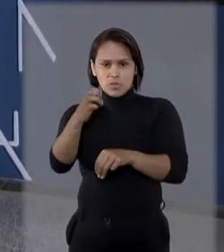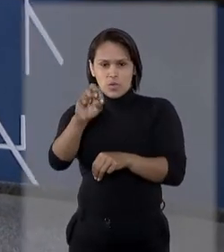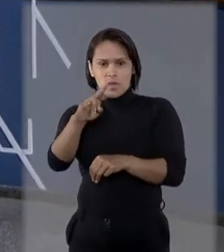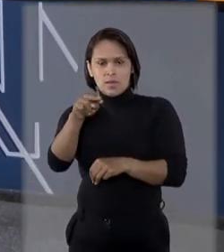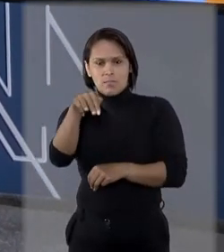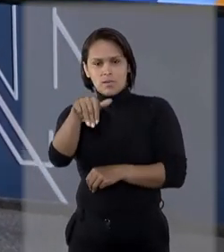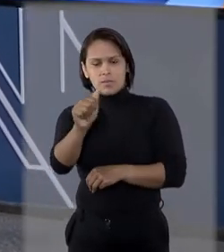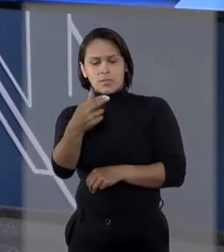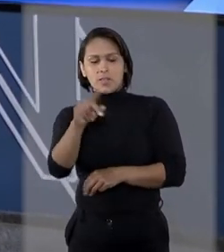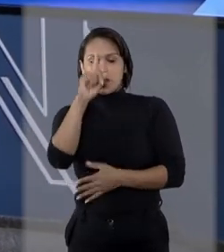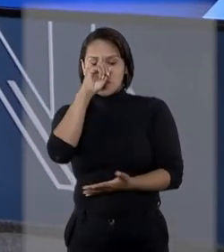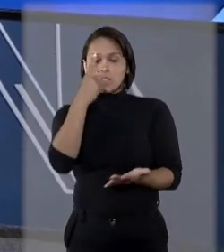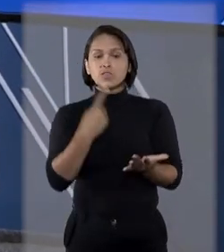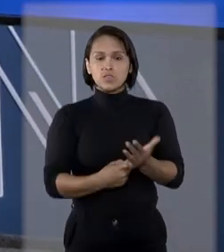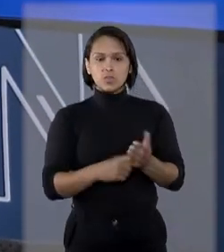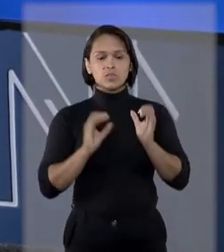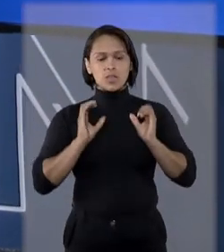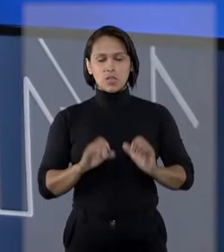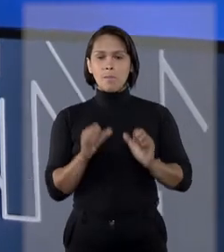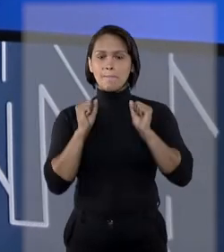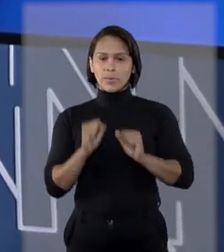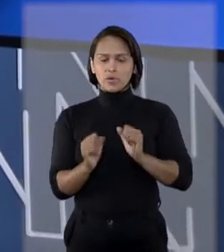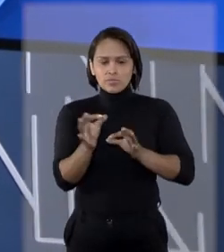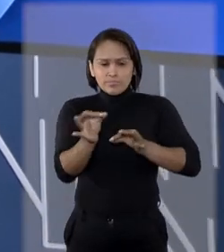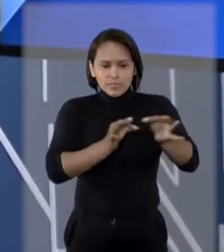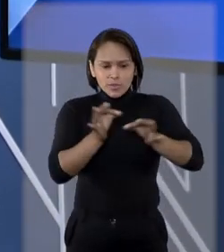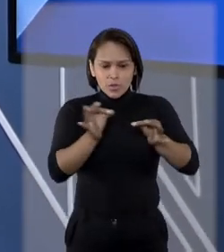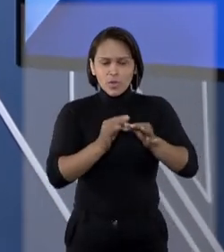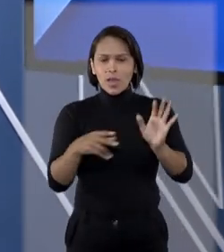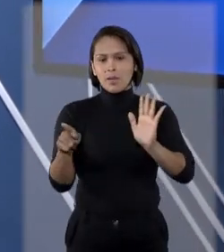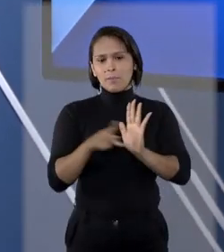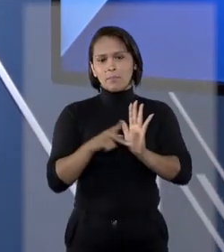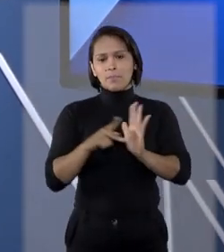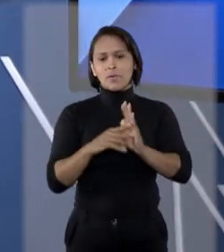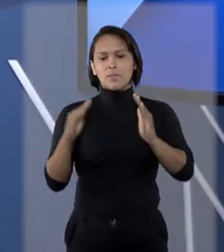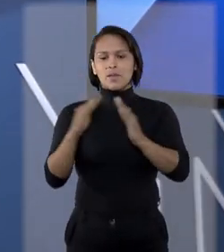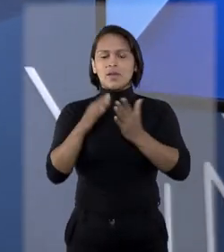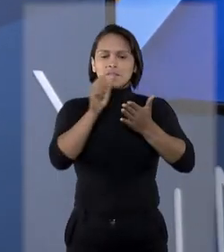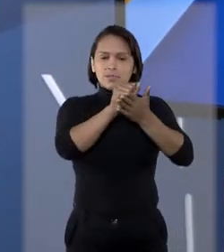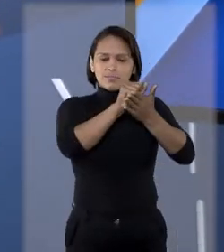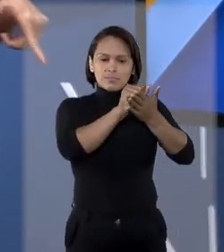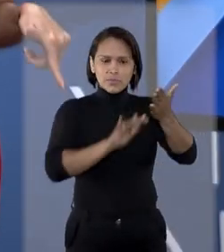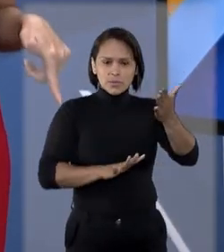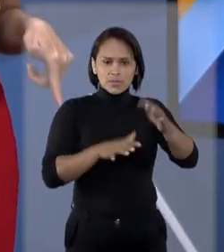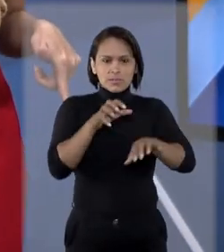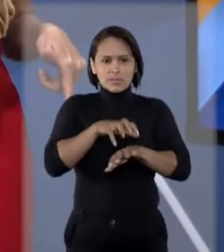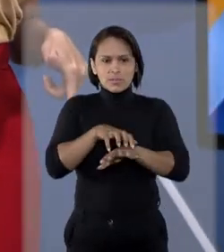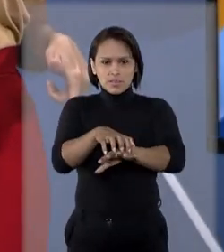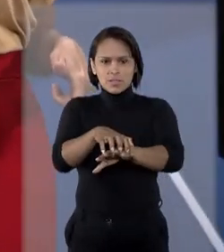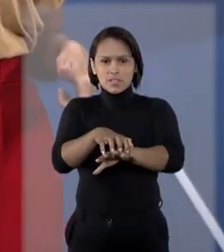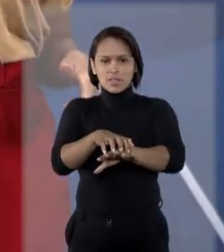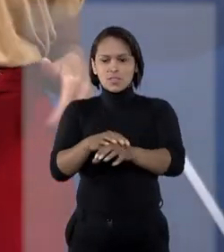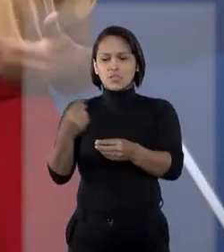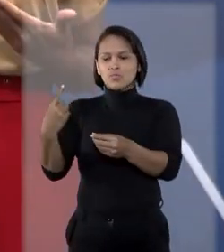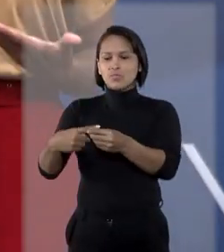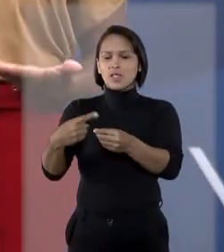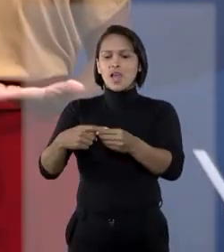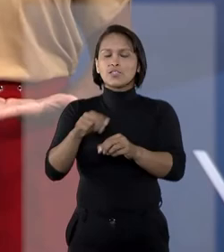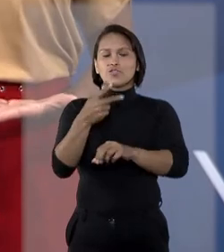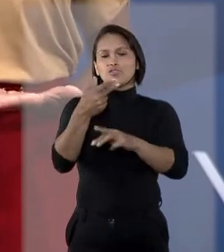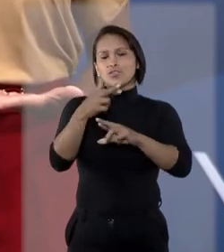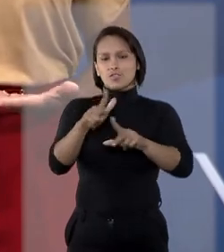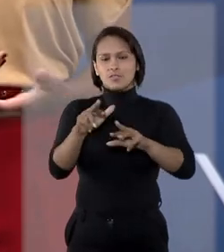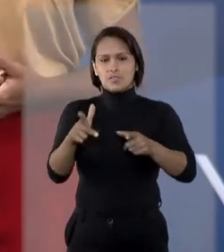decidiu que cidadão pode ajuizar em seu domicílio a ação sobre multa de trânsito aplicada por município de